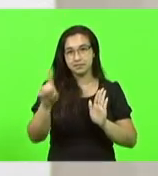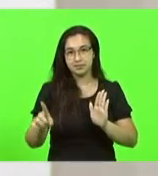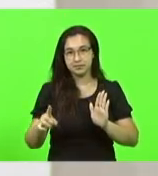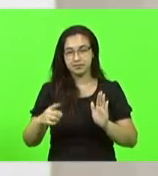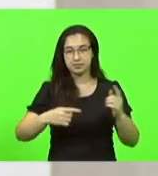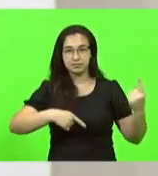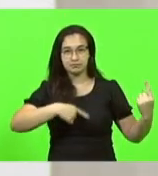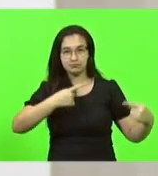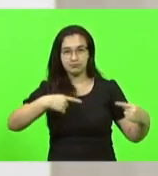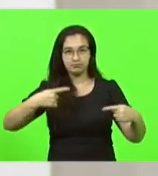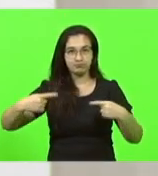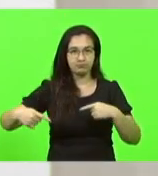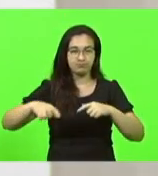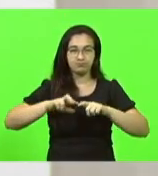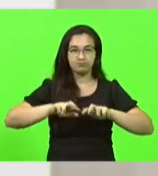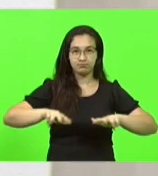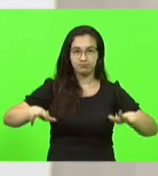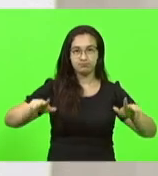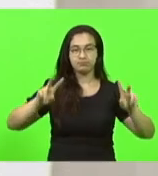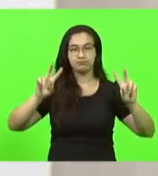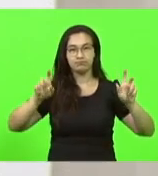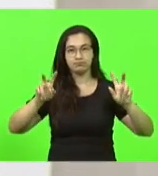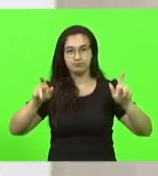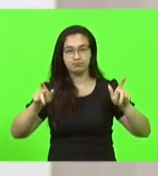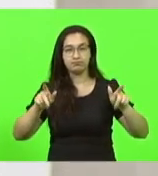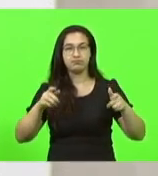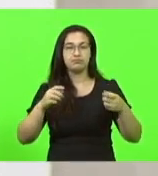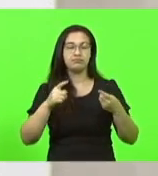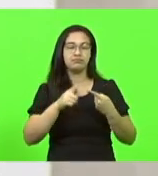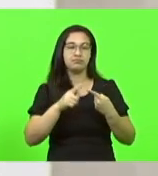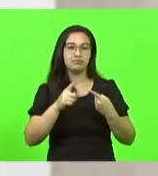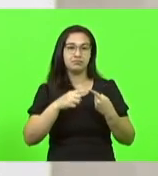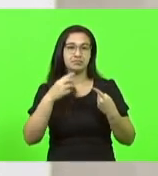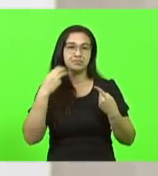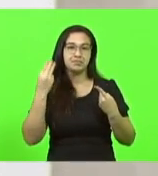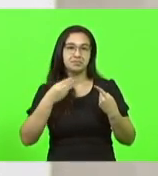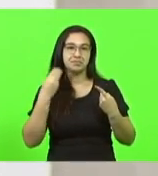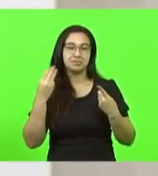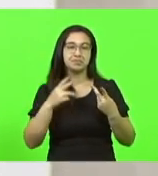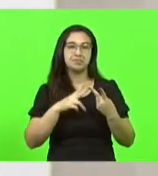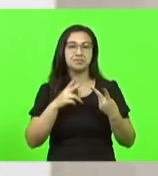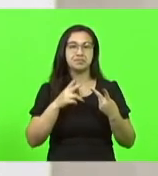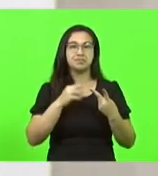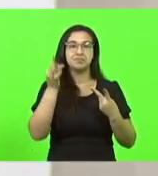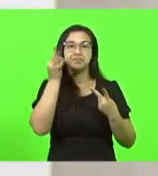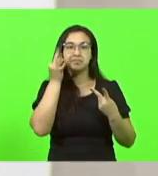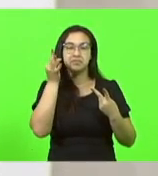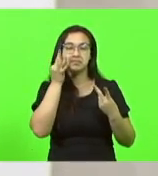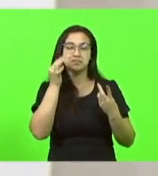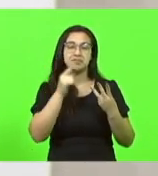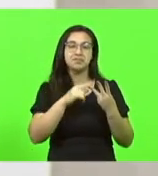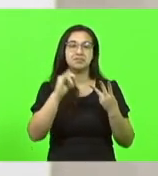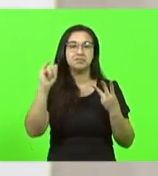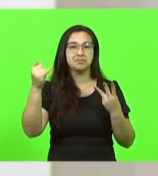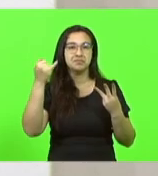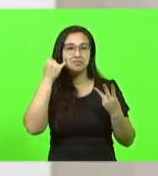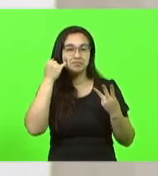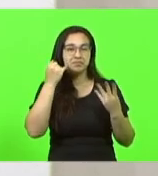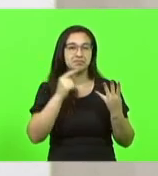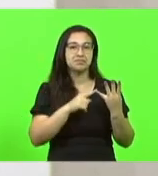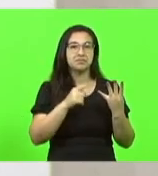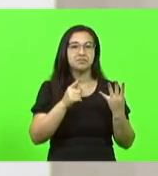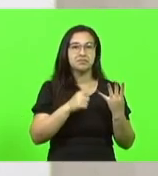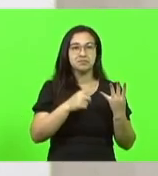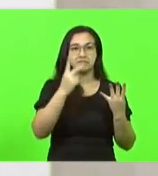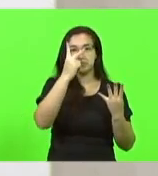pelos senhores deputados Márcios Machado, Fernando Krelin, Gessé Lopes, doutor Vicente Caro